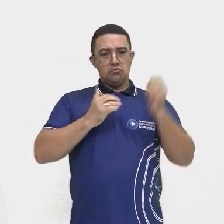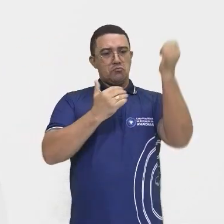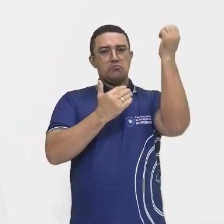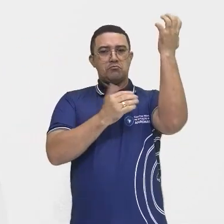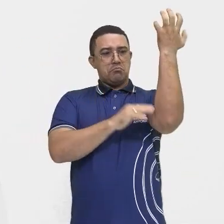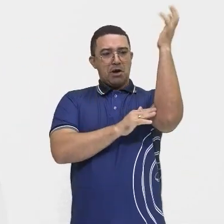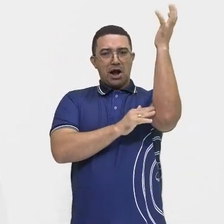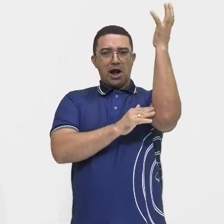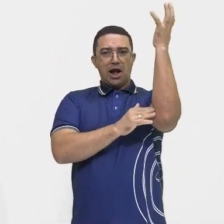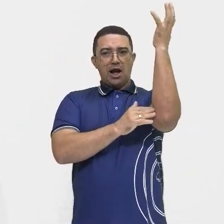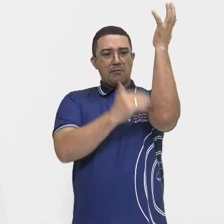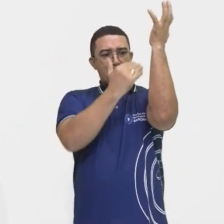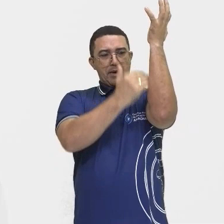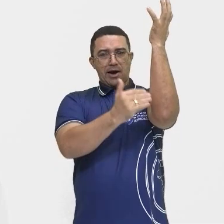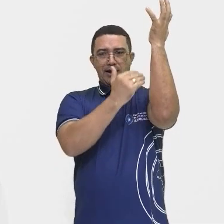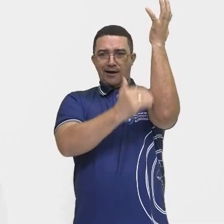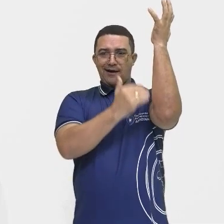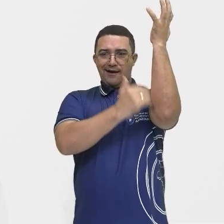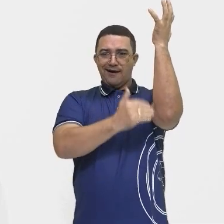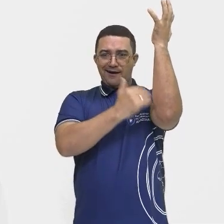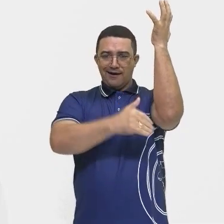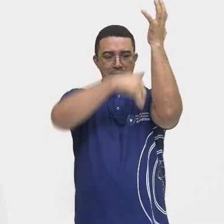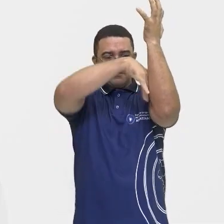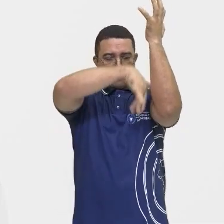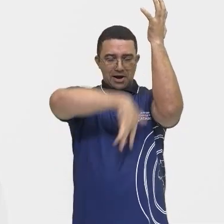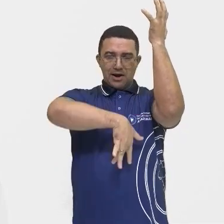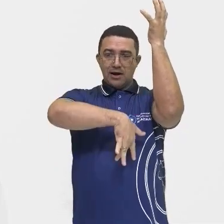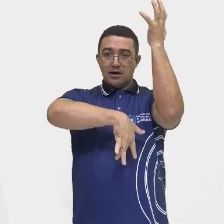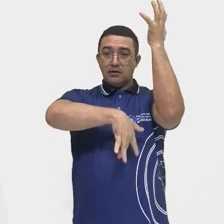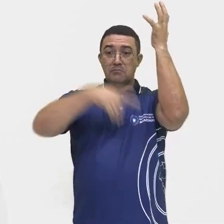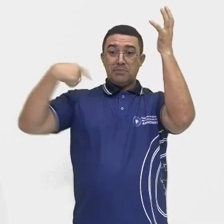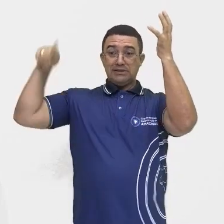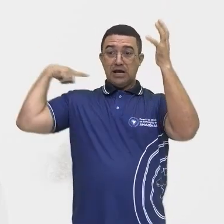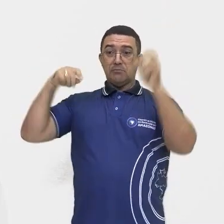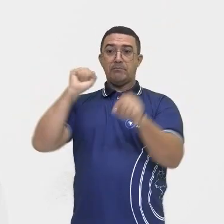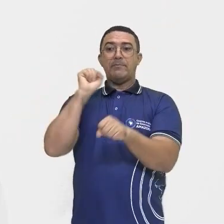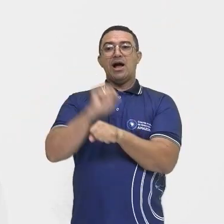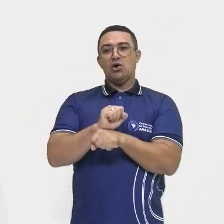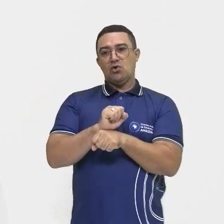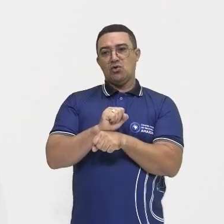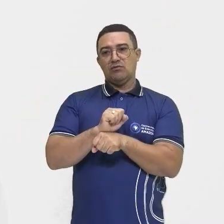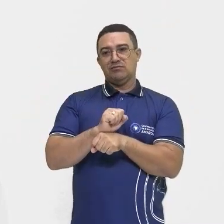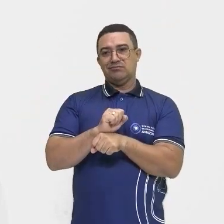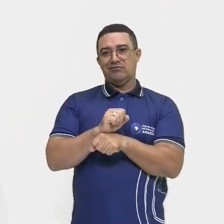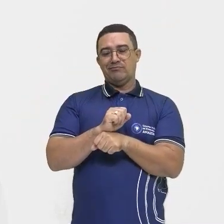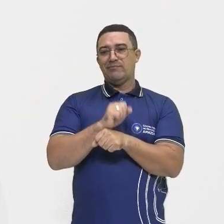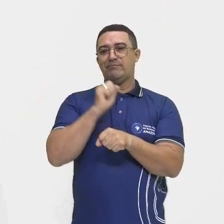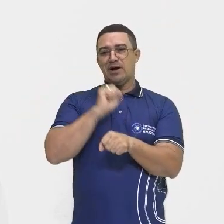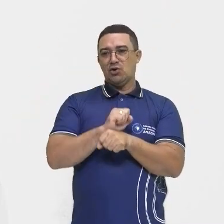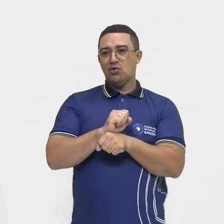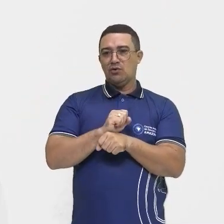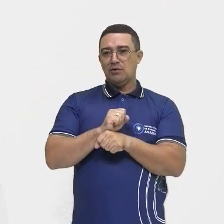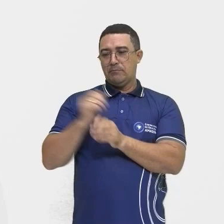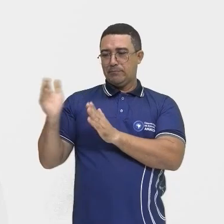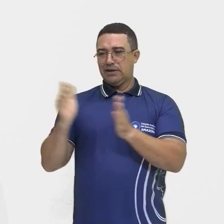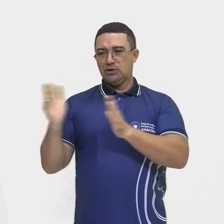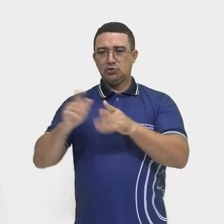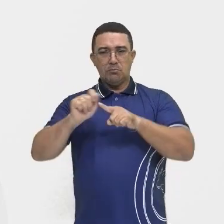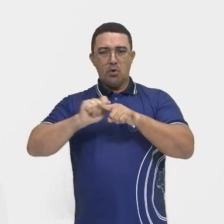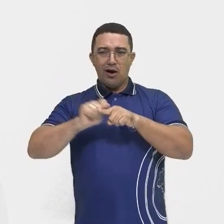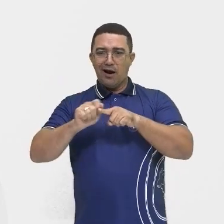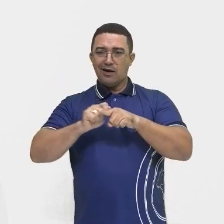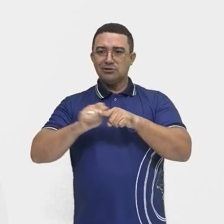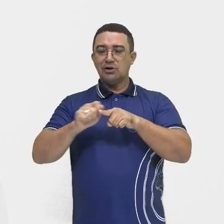que foi durante esse período de estagnação da borracha, no início do século XX, ele vendeu aí a casa ao